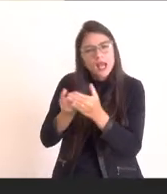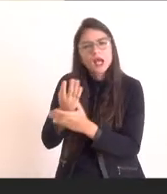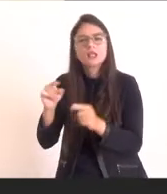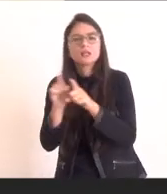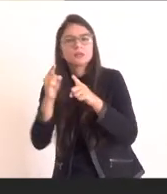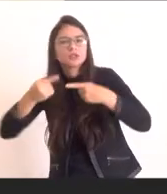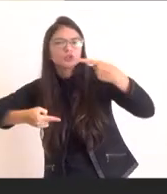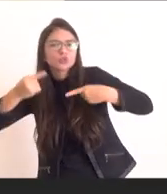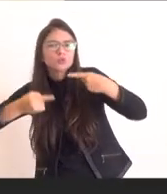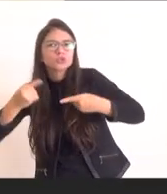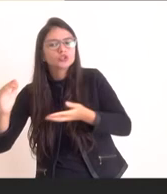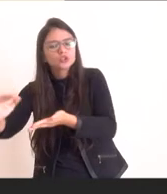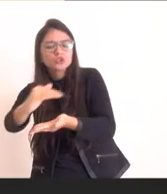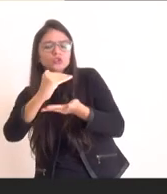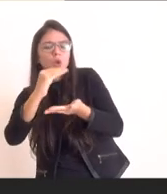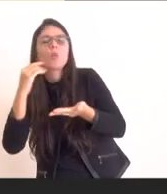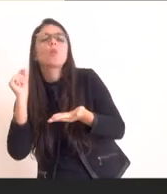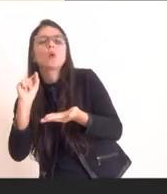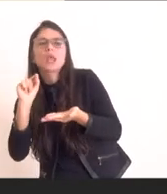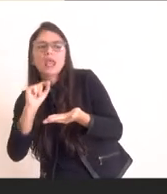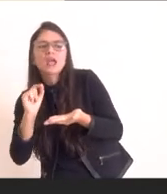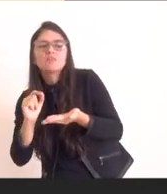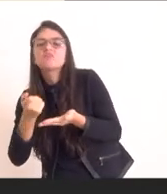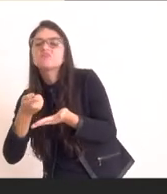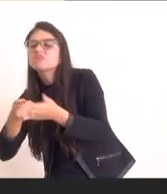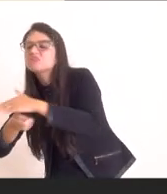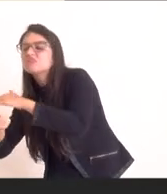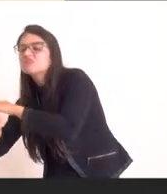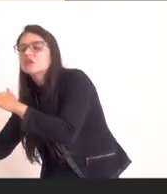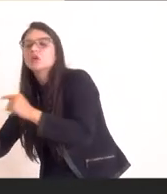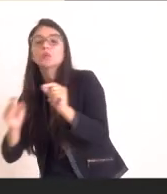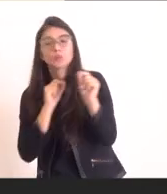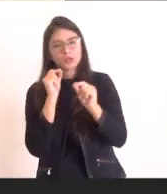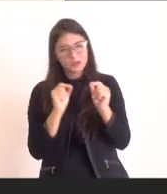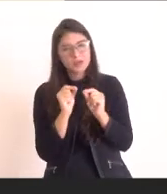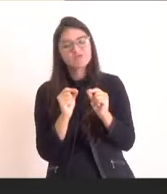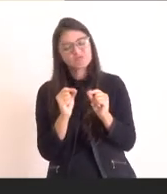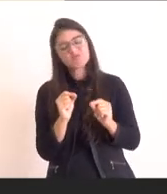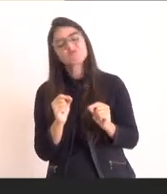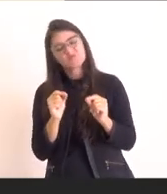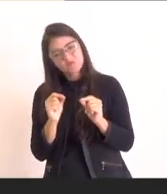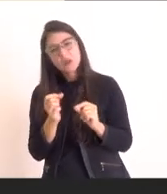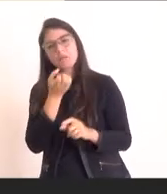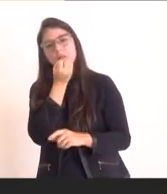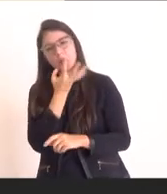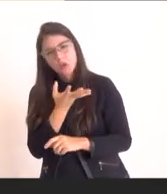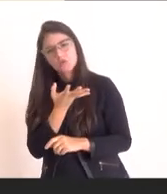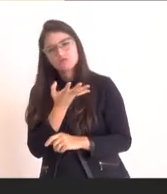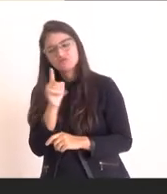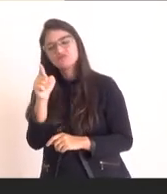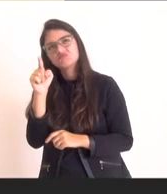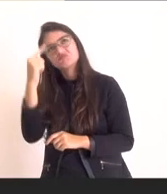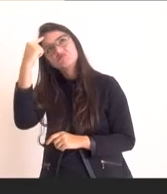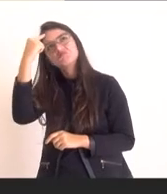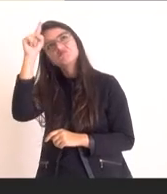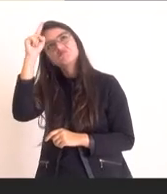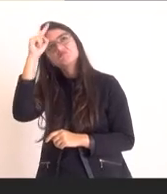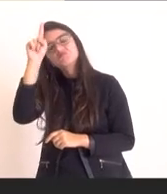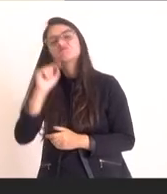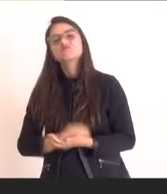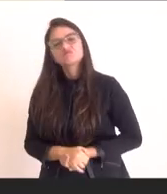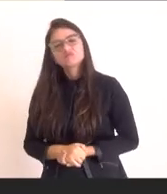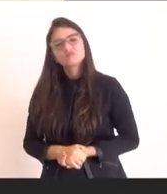melhores caminhos para se usufruir do Fundo Soberano. A gente tem